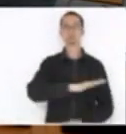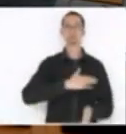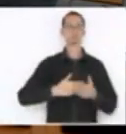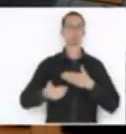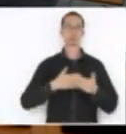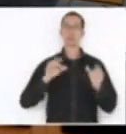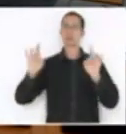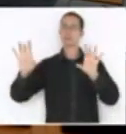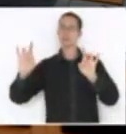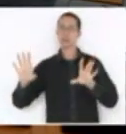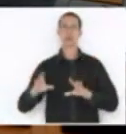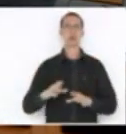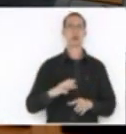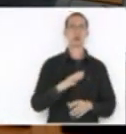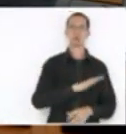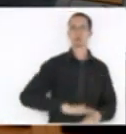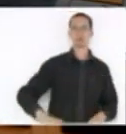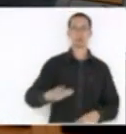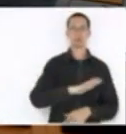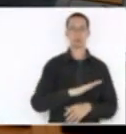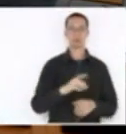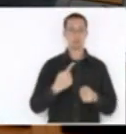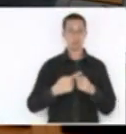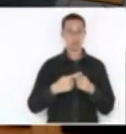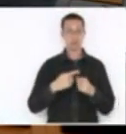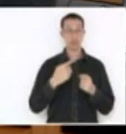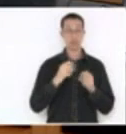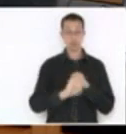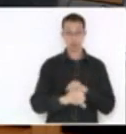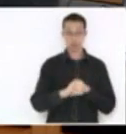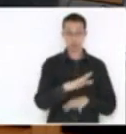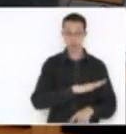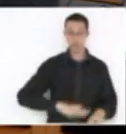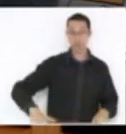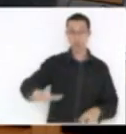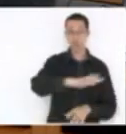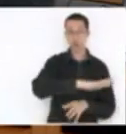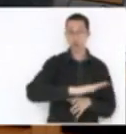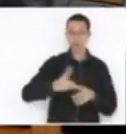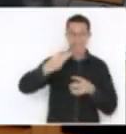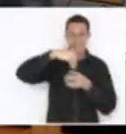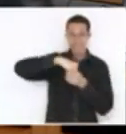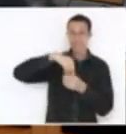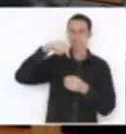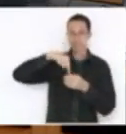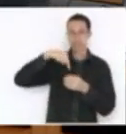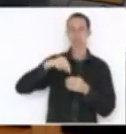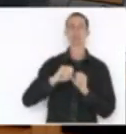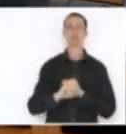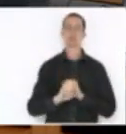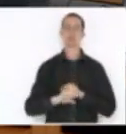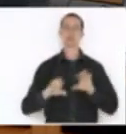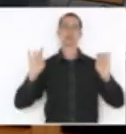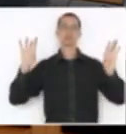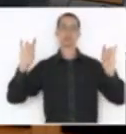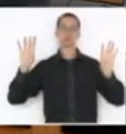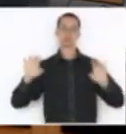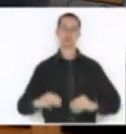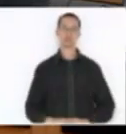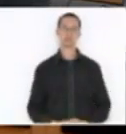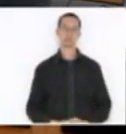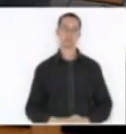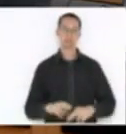educação especial está dentro da educação que é o guarda-chuva maior. Então, eu quero aqui, presidente, pedir o voto dos